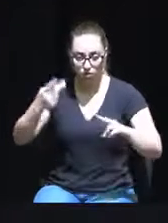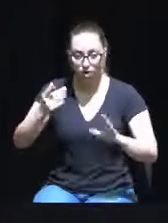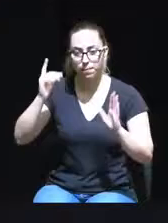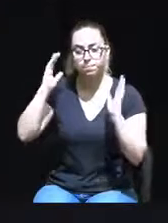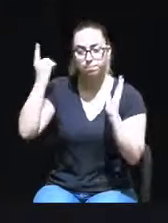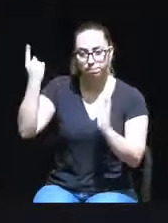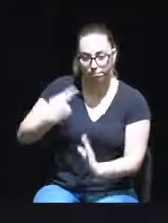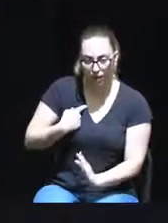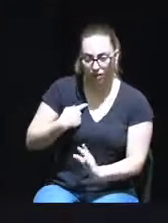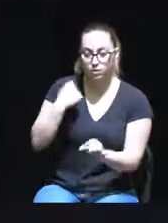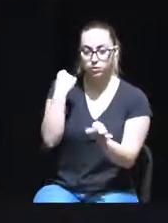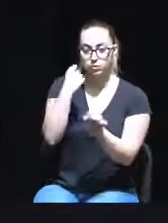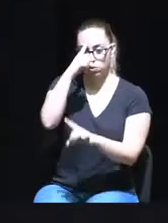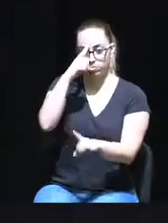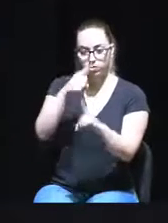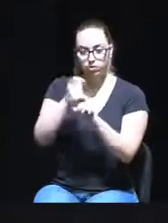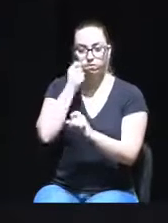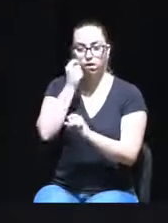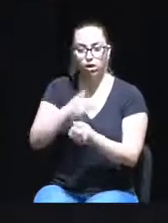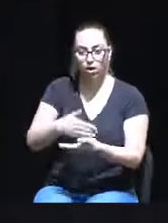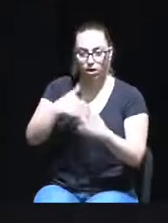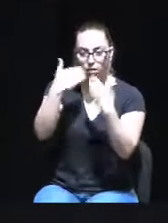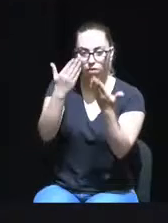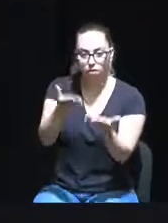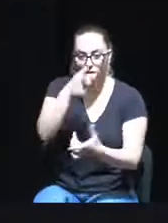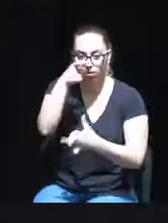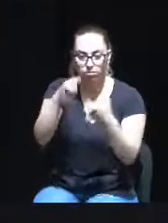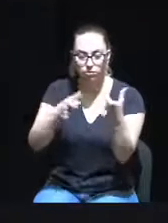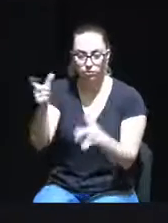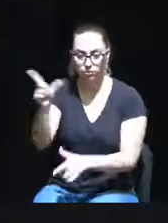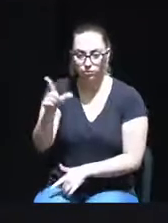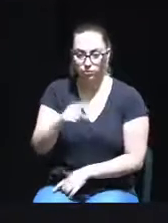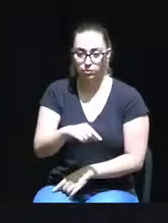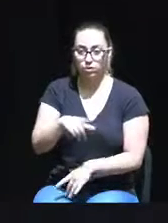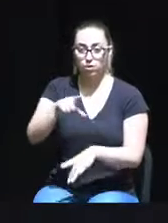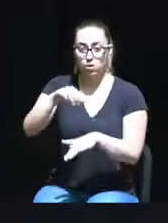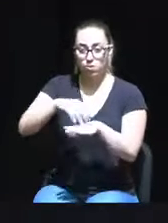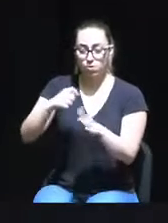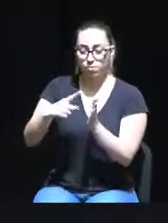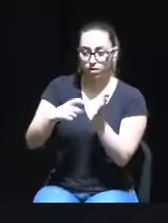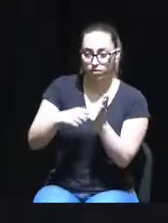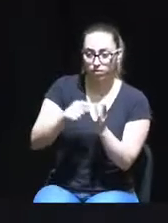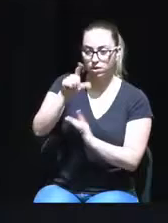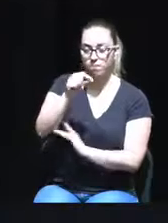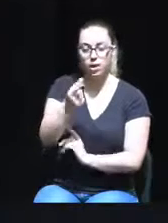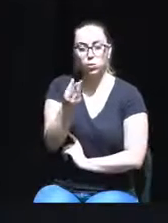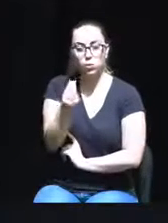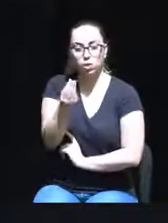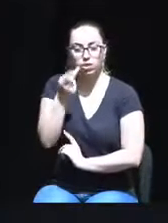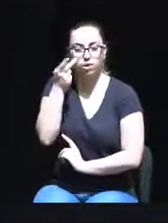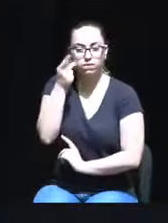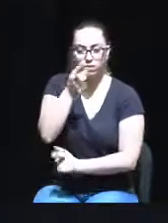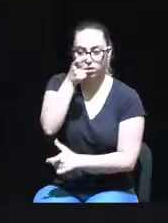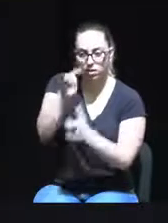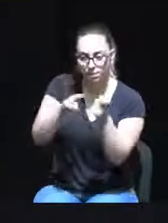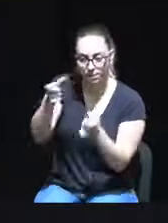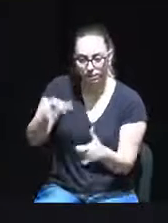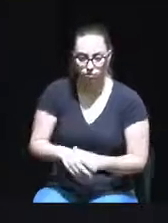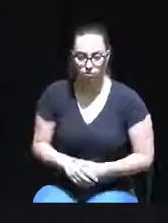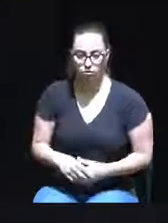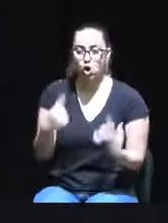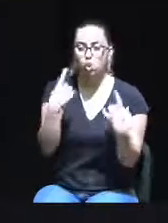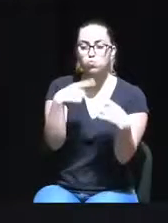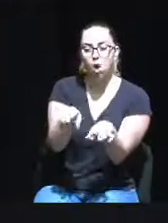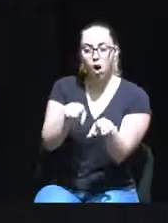devem ser colocadas ao serviço da cidade, para benefício dos anseios e da qualidade de vida dos munícipes, e não